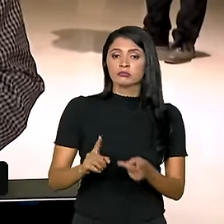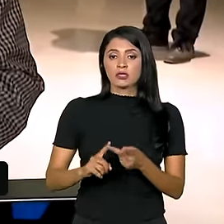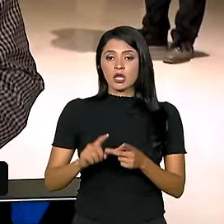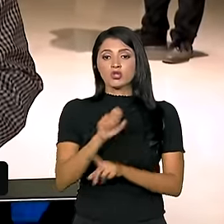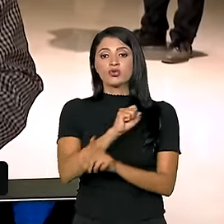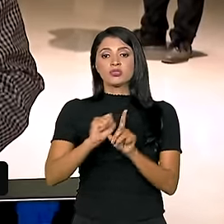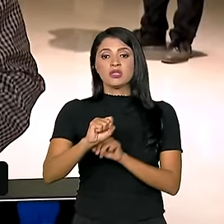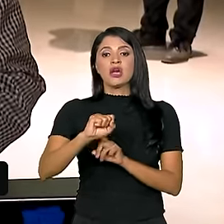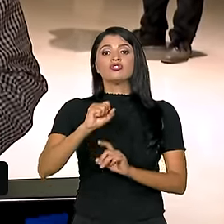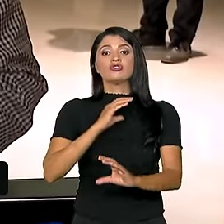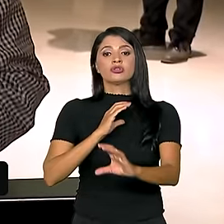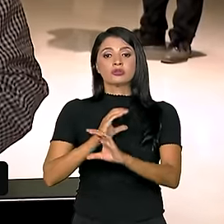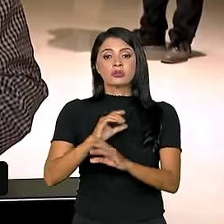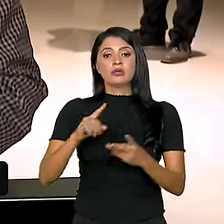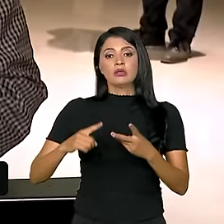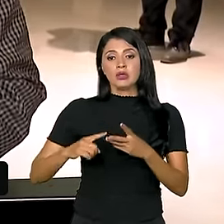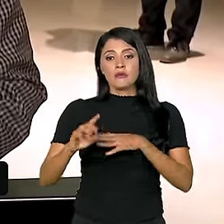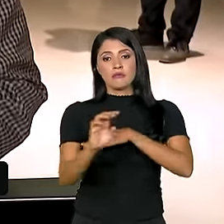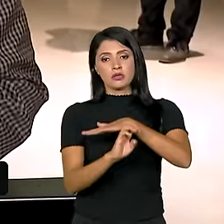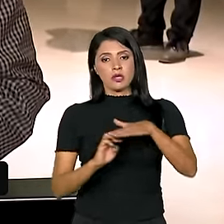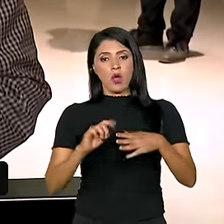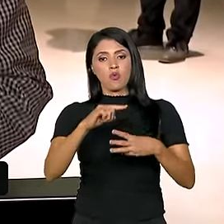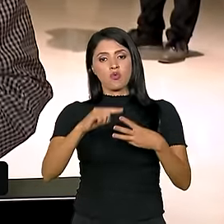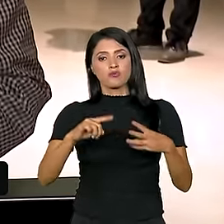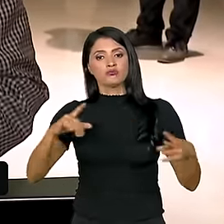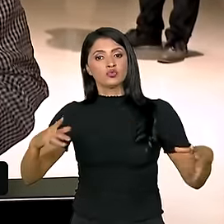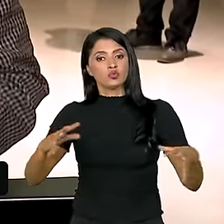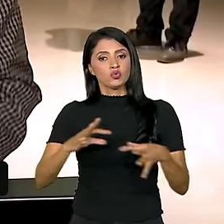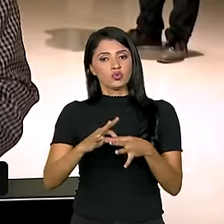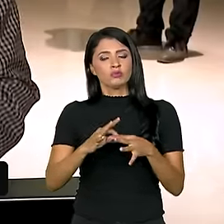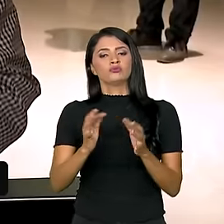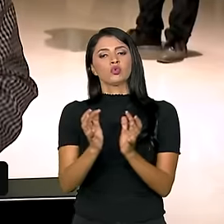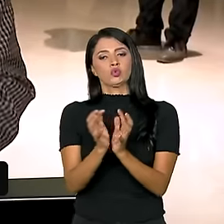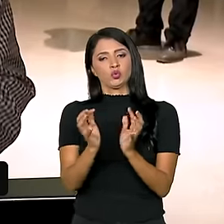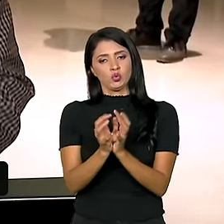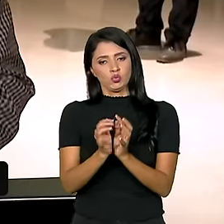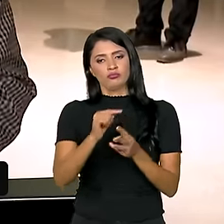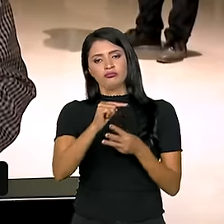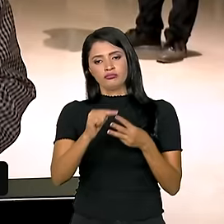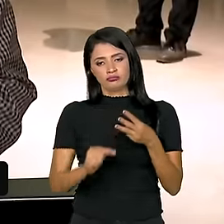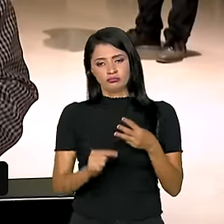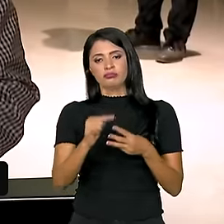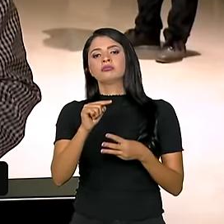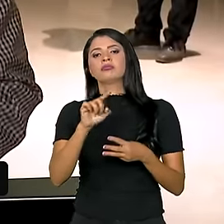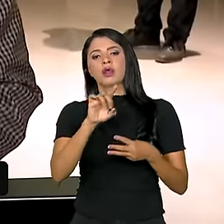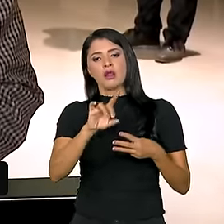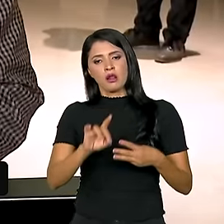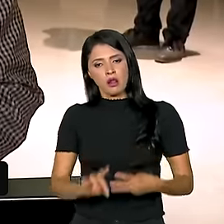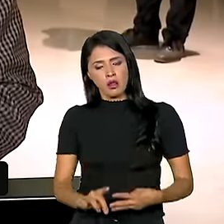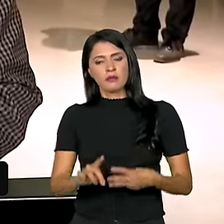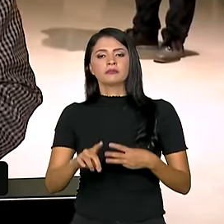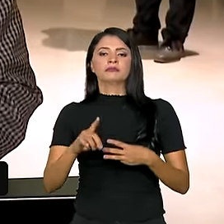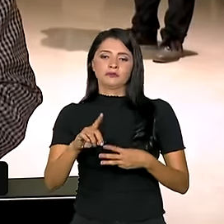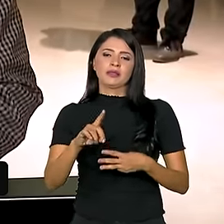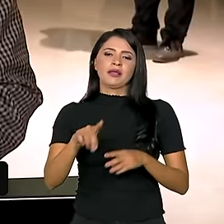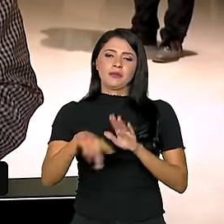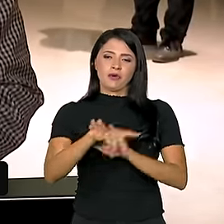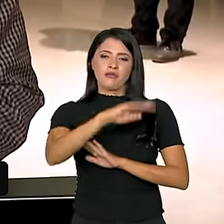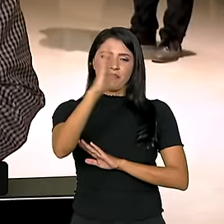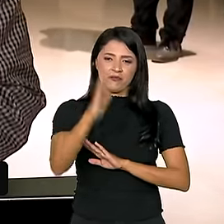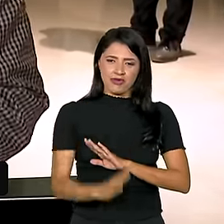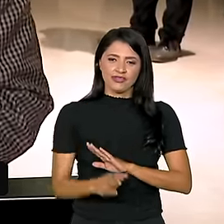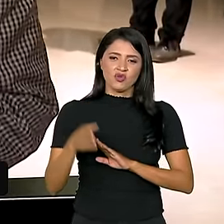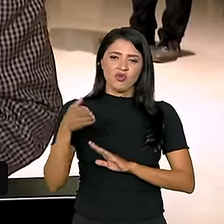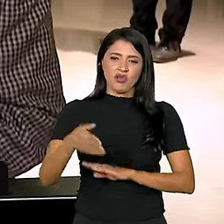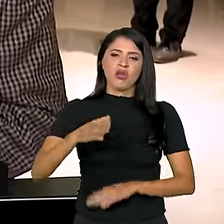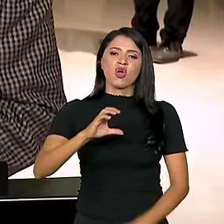civil e do empresariado, uma ação conjunta dessas três grandes unidades da sociedade brasileira na